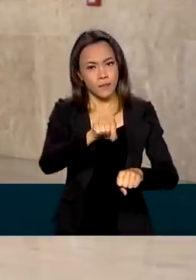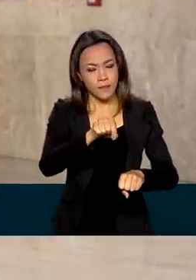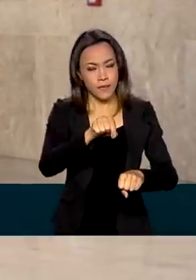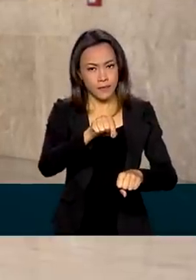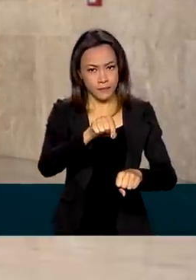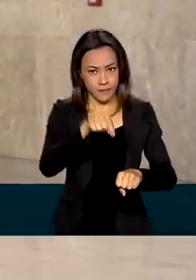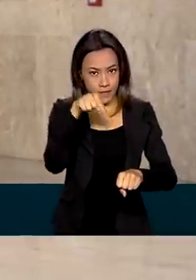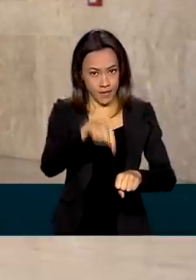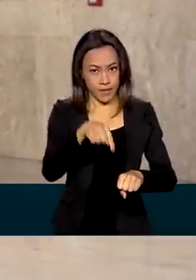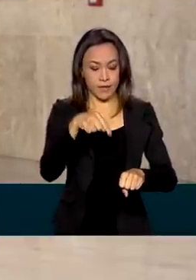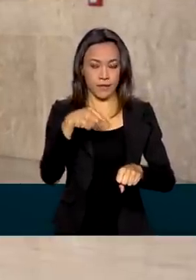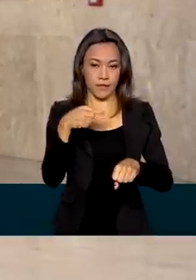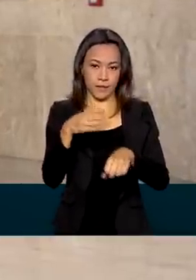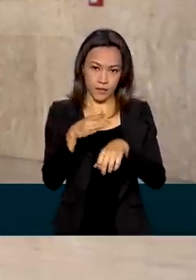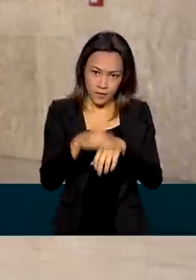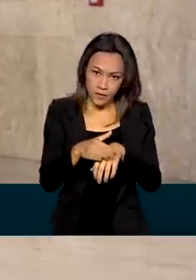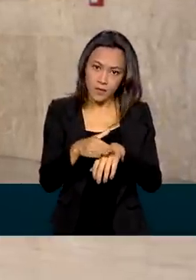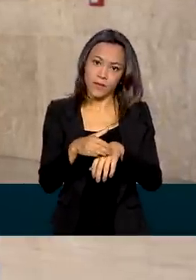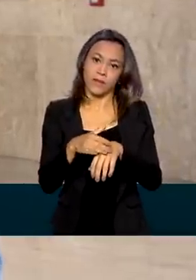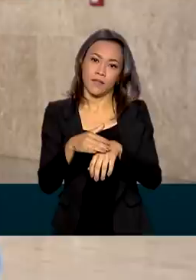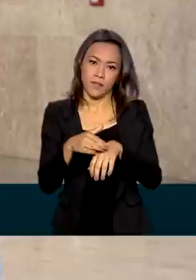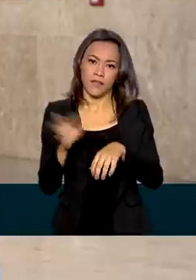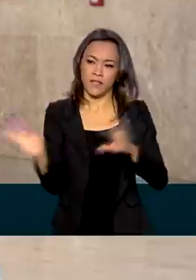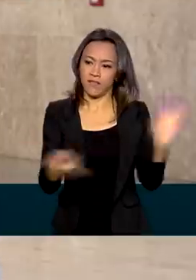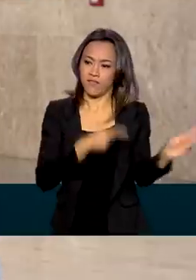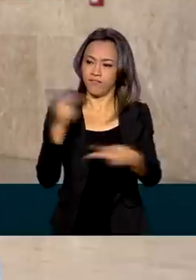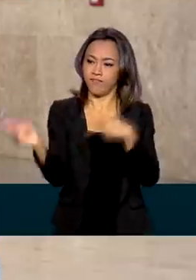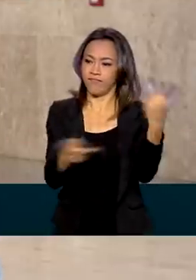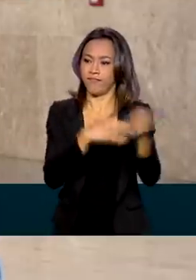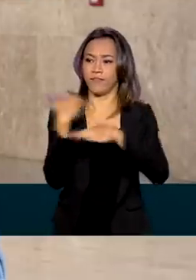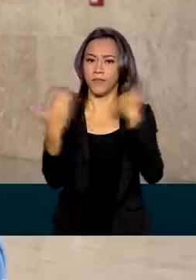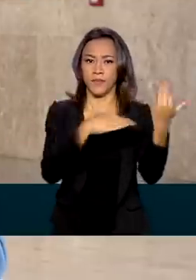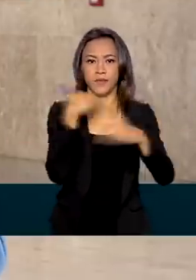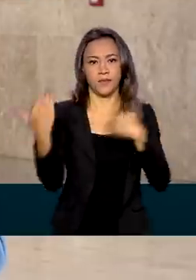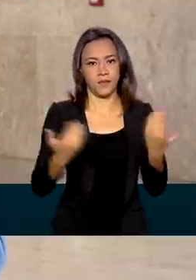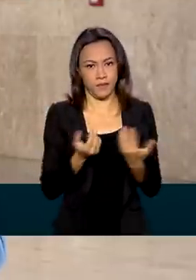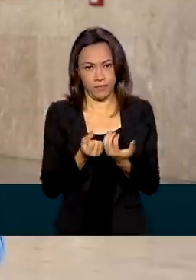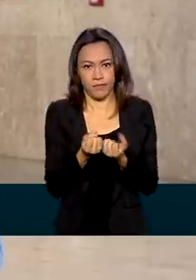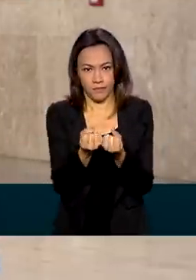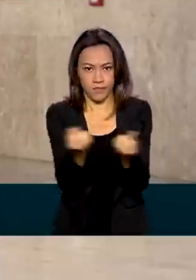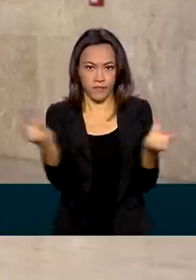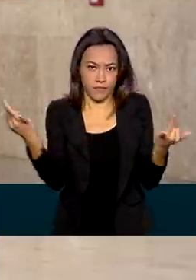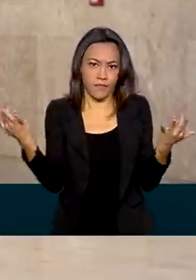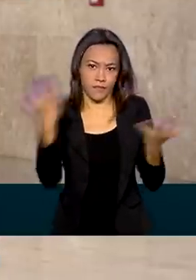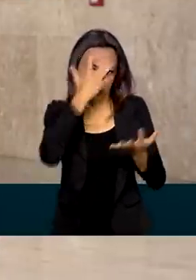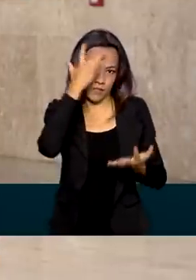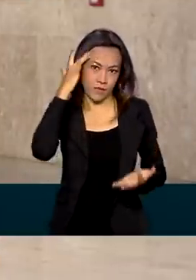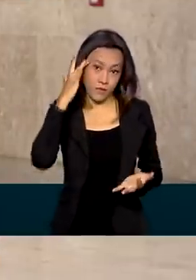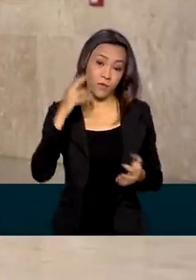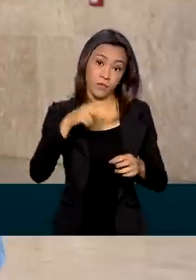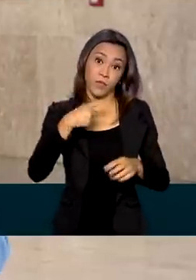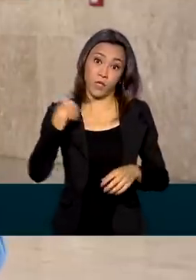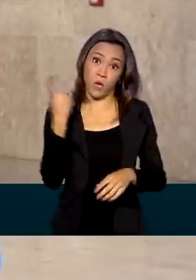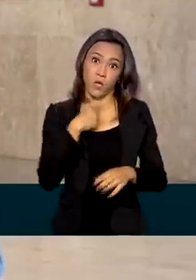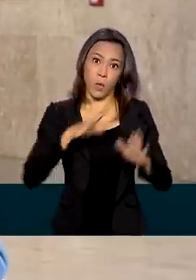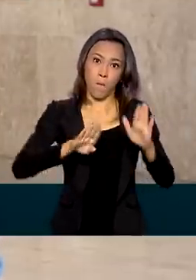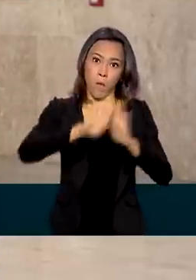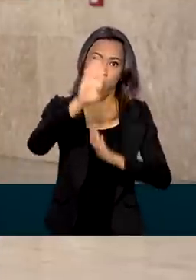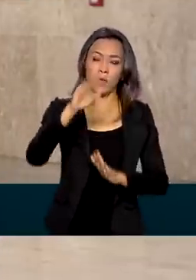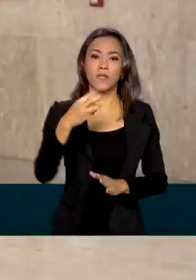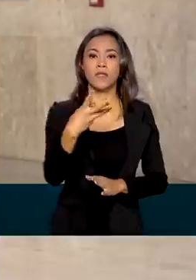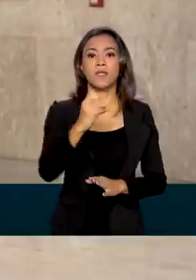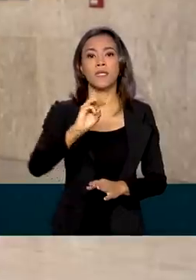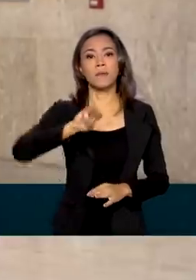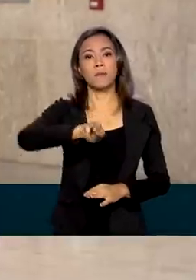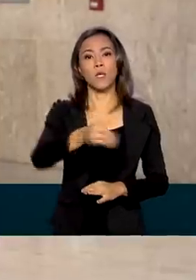doença que tem atingido tantas pessoas, tem matado, infelizmente, tantas pessoas. E com isso, nós batemos um recorde. Foram 30